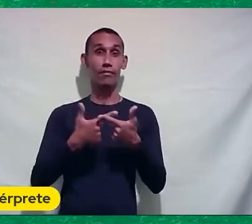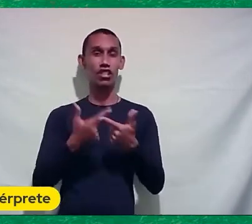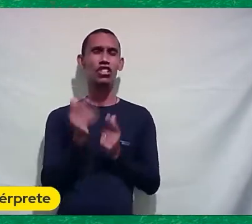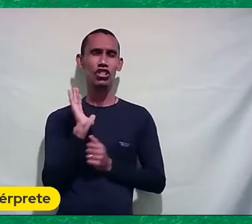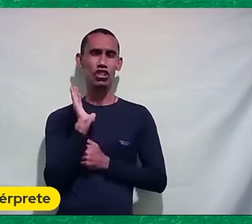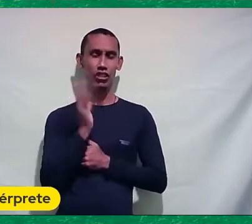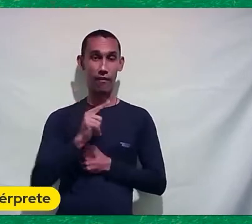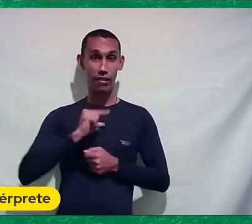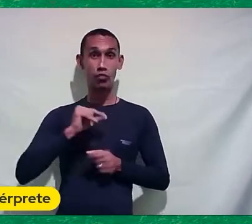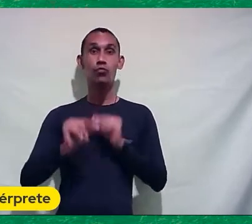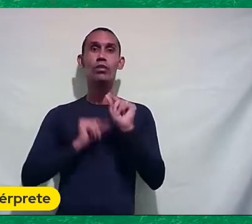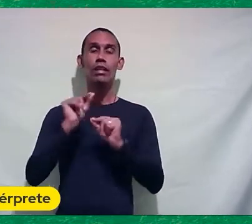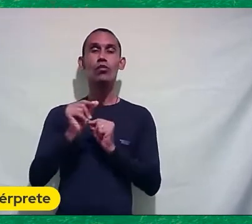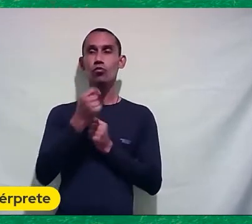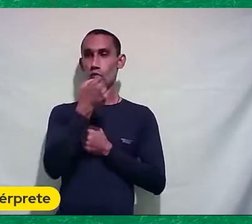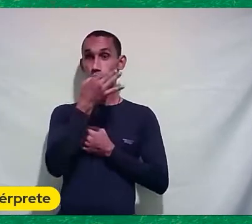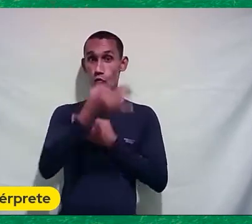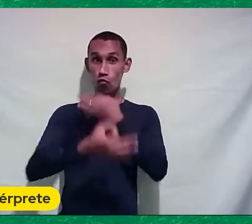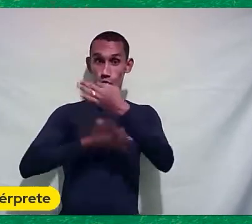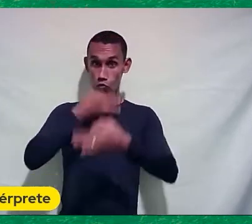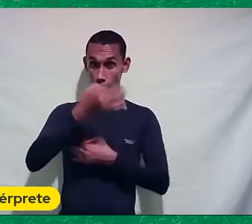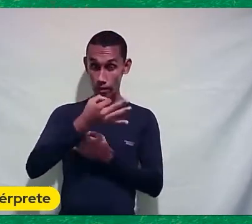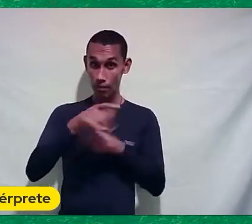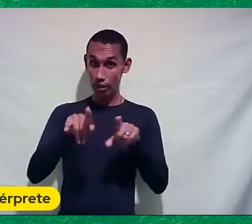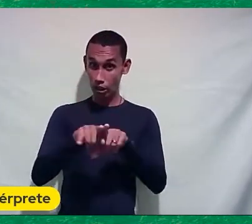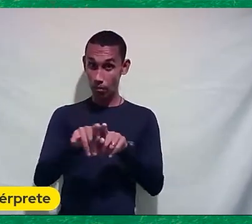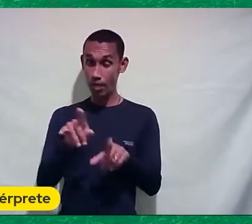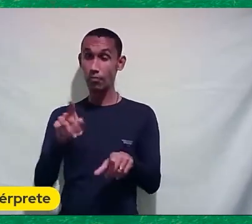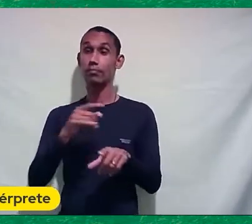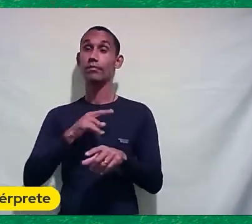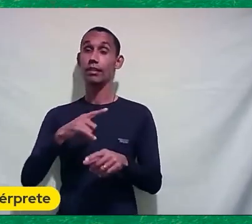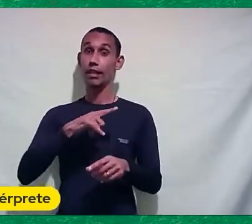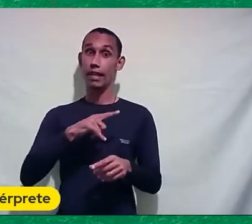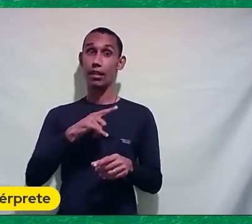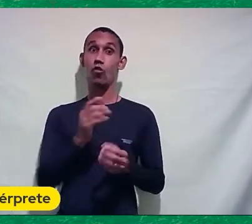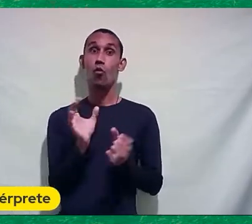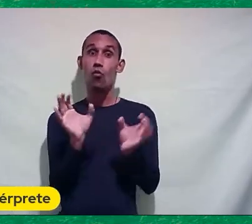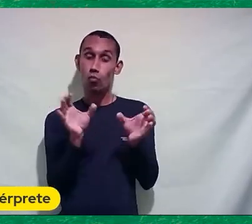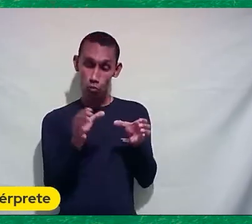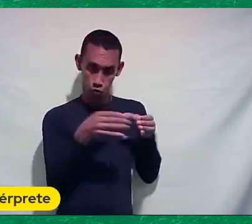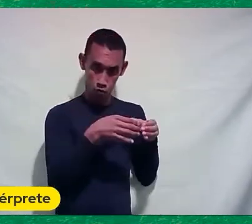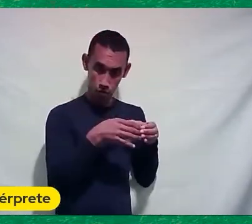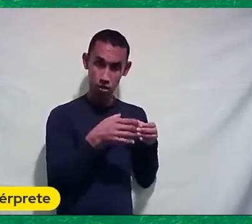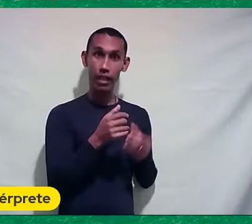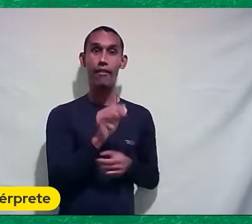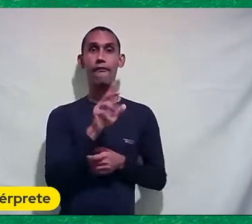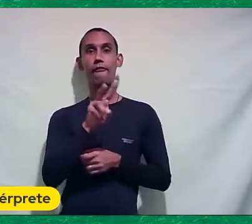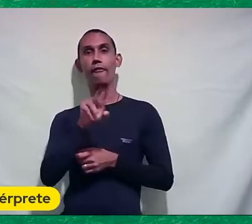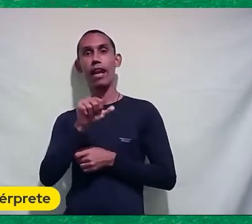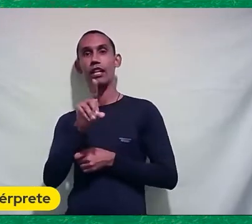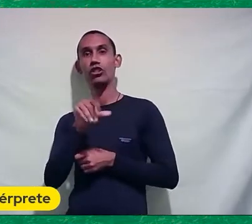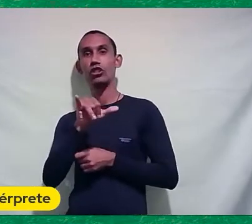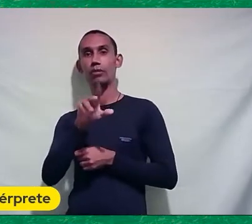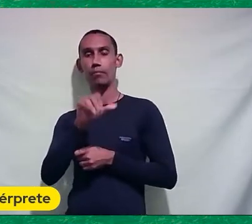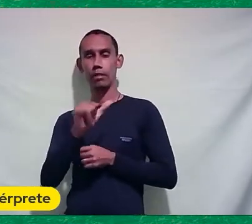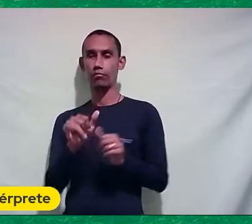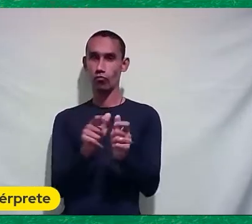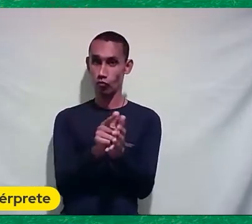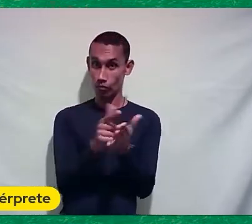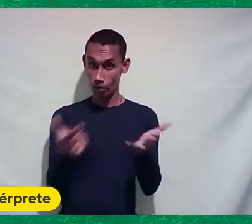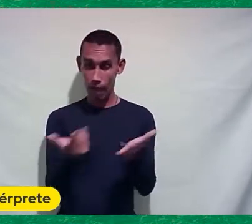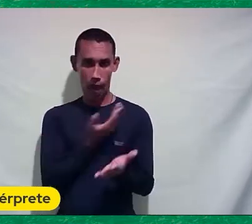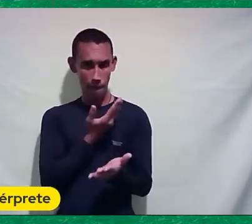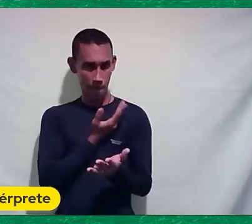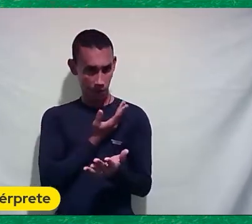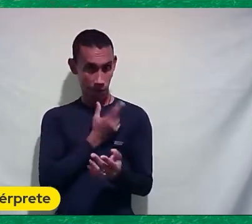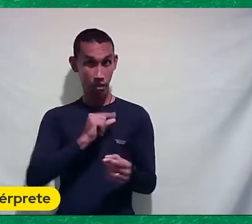fazia o som E dirigia ao mesmo tempo Na equipe tinha o Vladimir Herzog O jornalista Super amigo dele Que